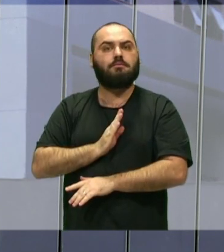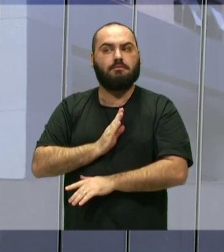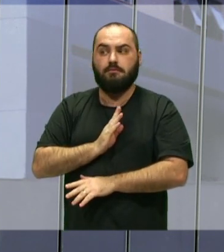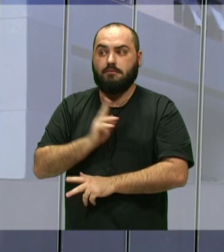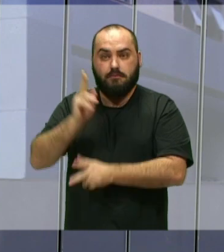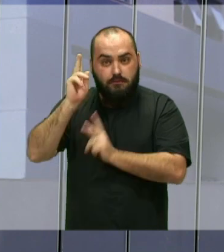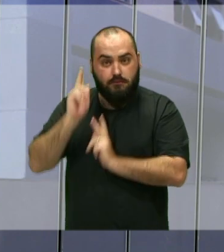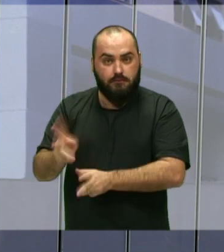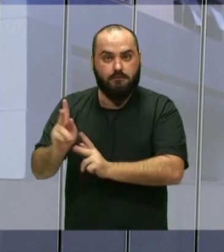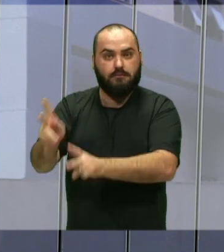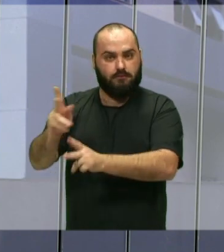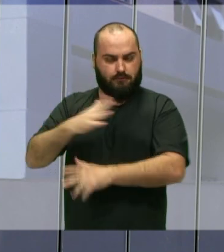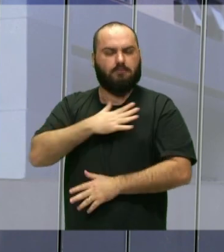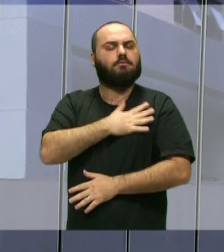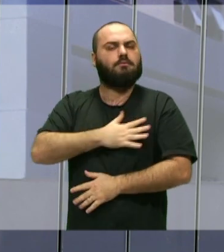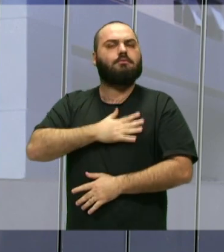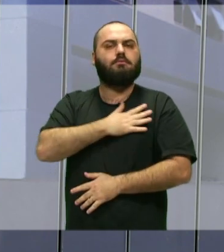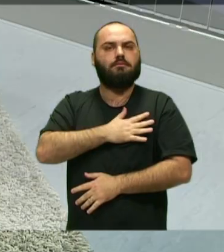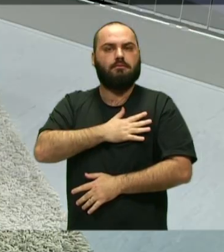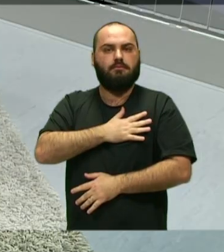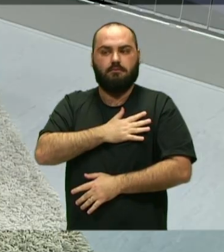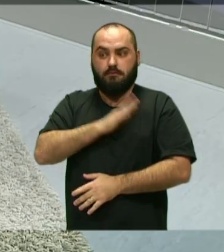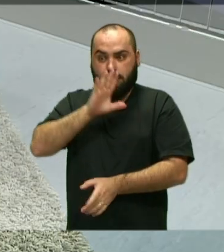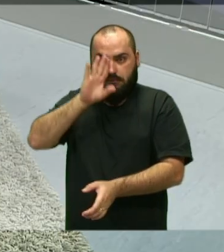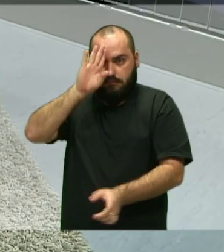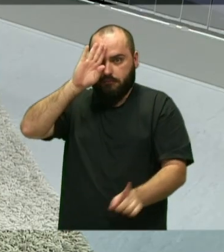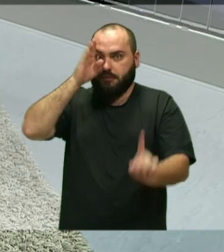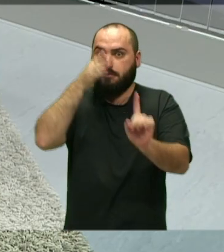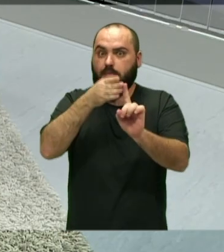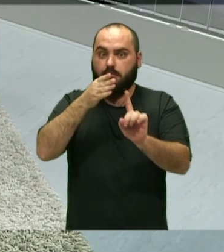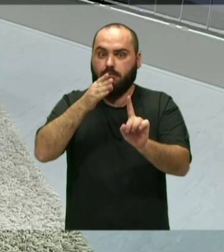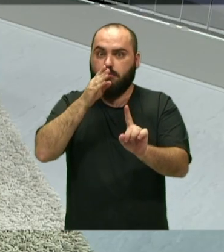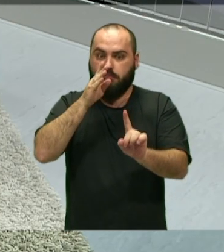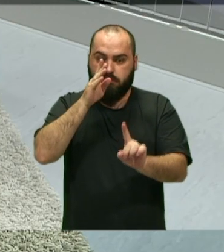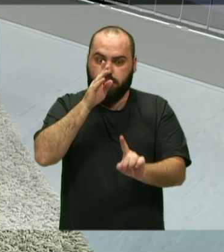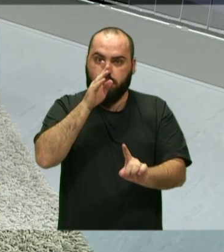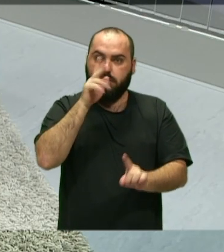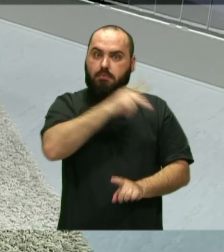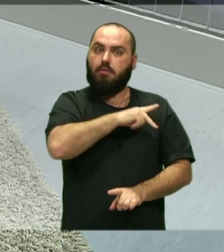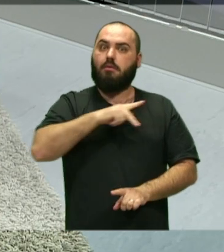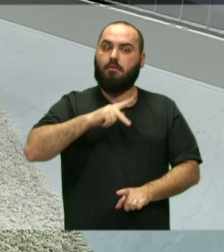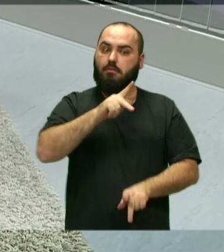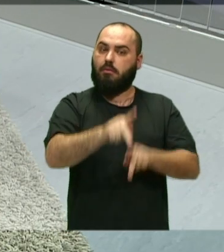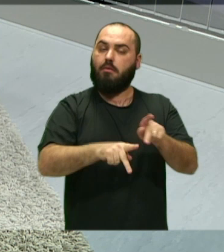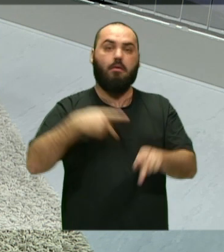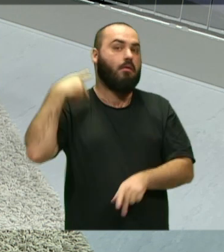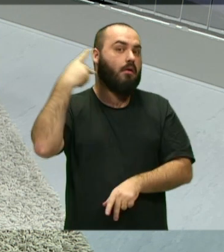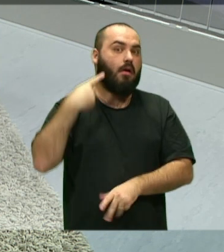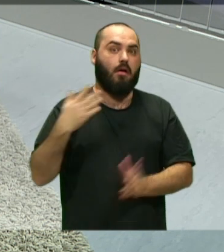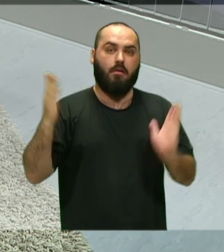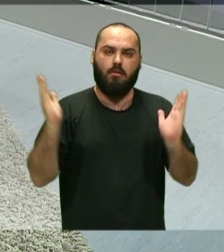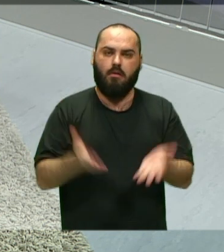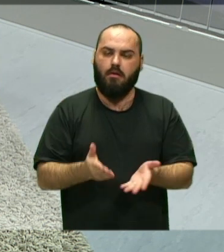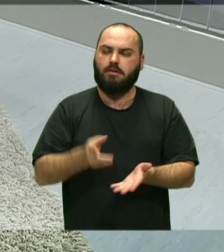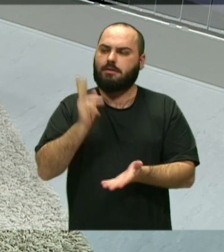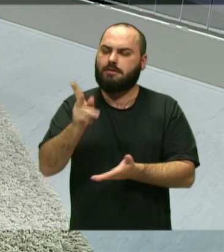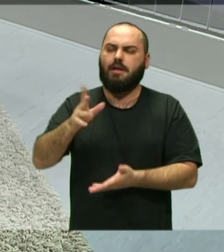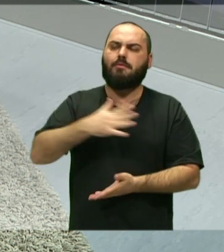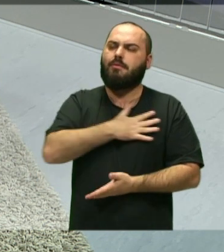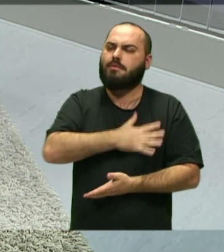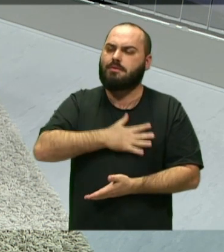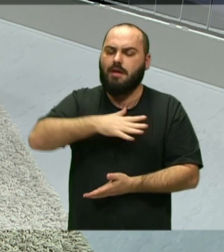pra política local, né, do nosso município. Então, eu sempre gostei, né, dessa área e